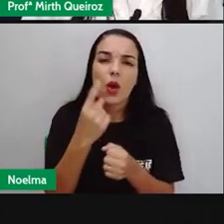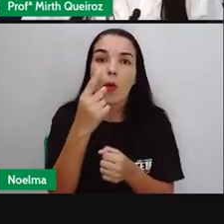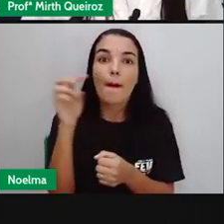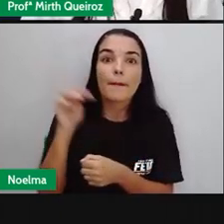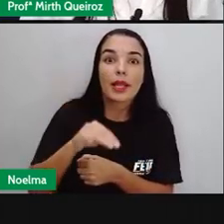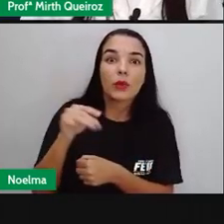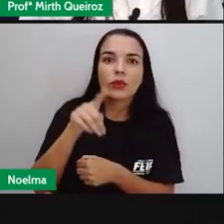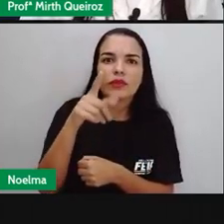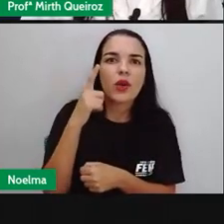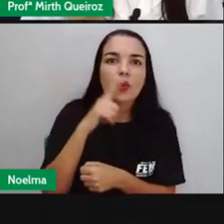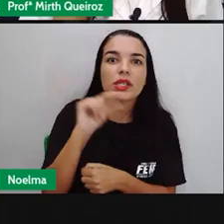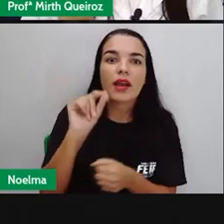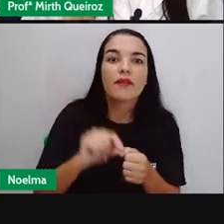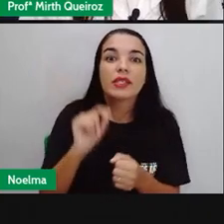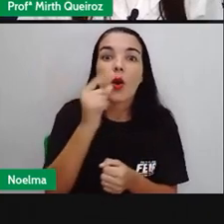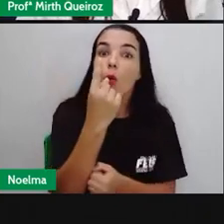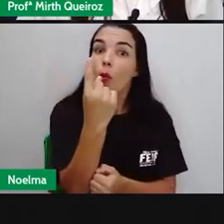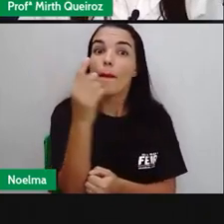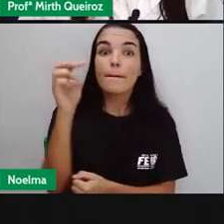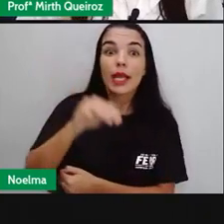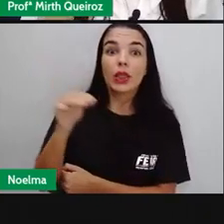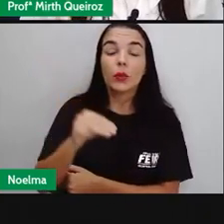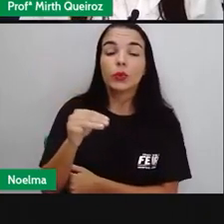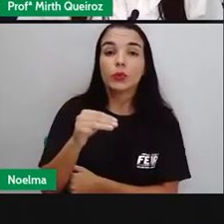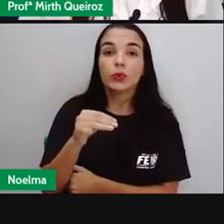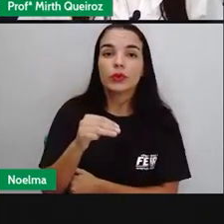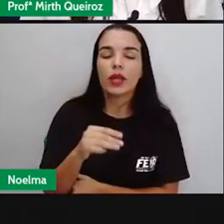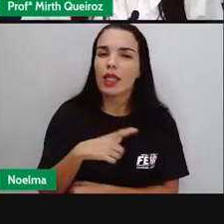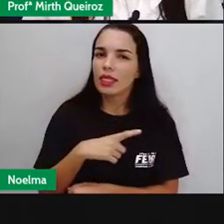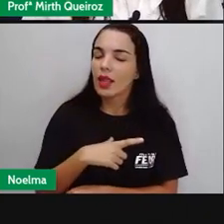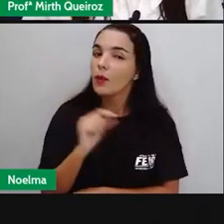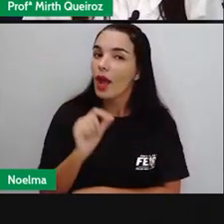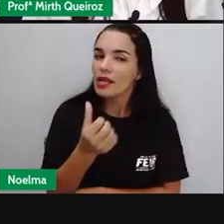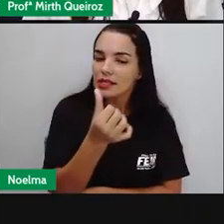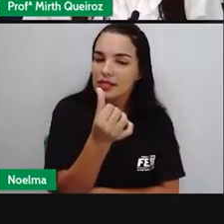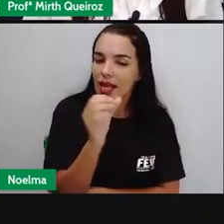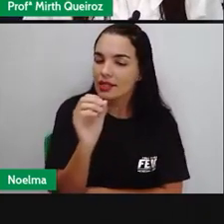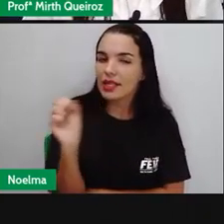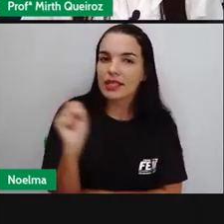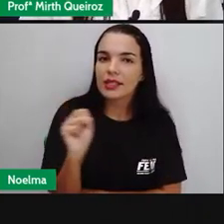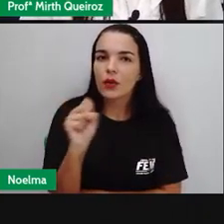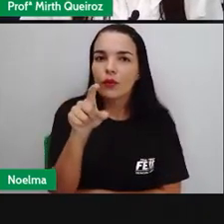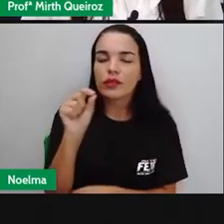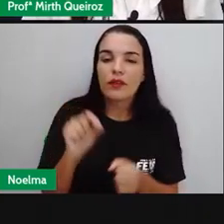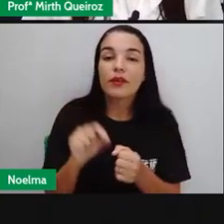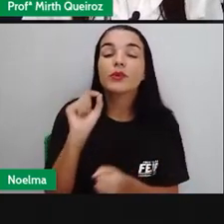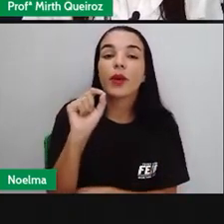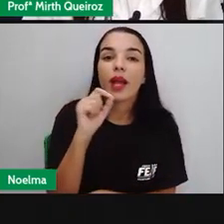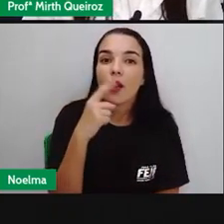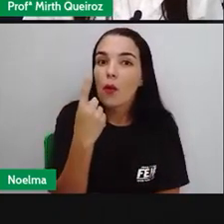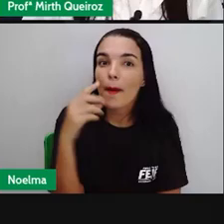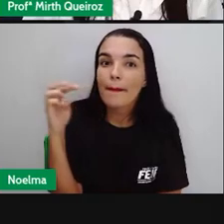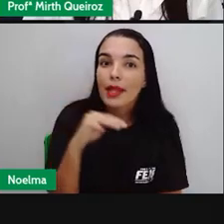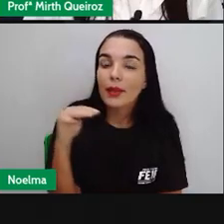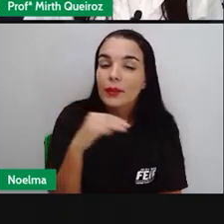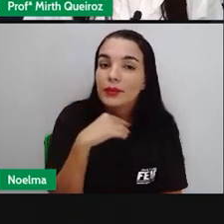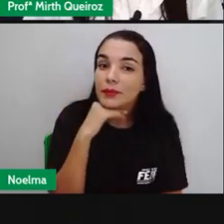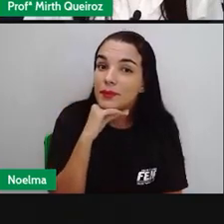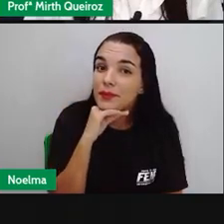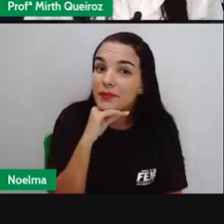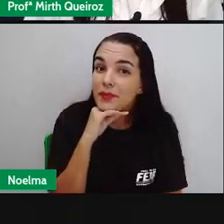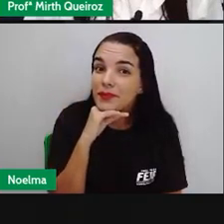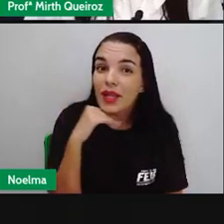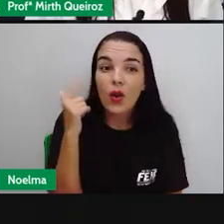um minuto? O que que vocês Conseguem fazer Em um minuto? Um minuto tem 60 segundos O que que vocês Conseguem fazer Em um minuto? Vocês